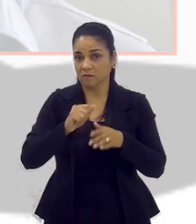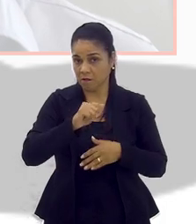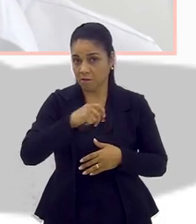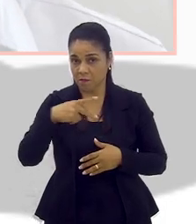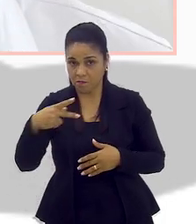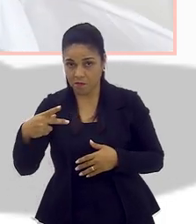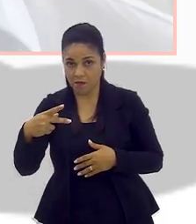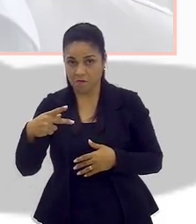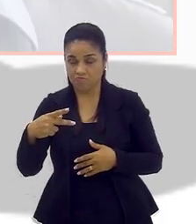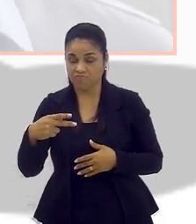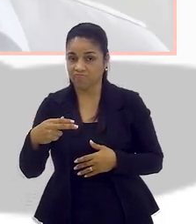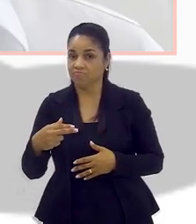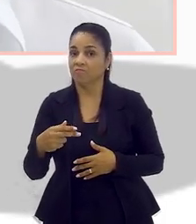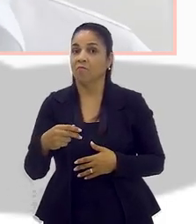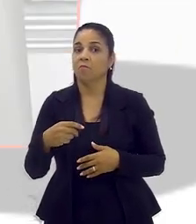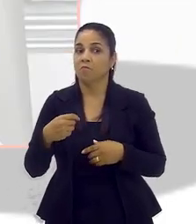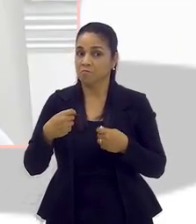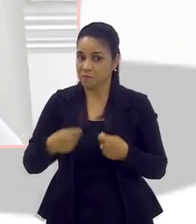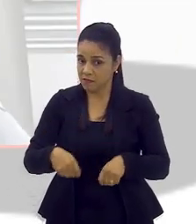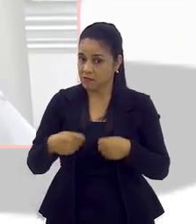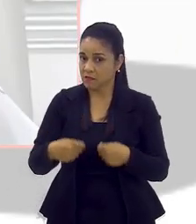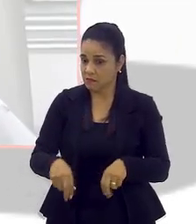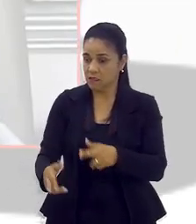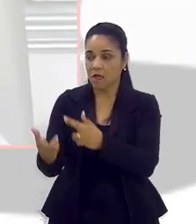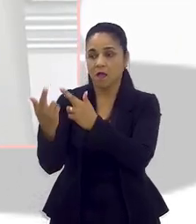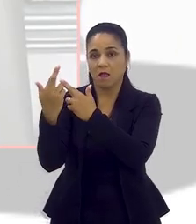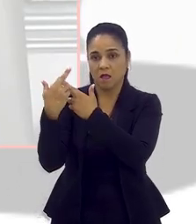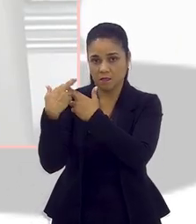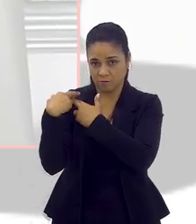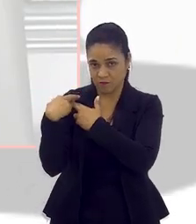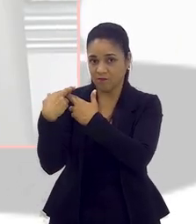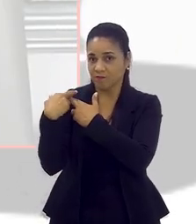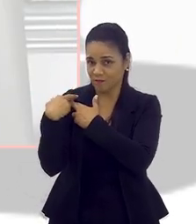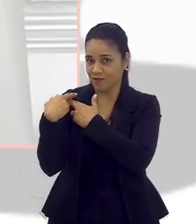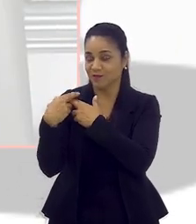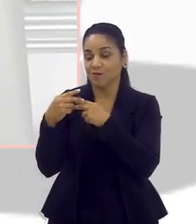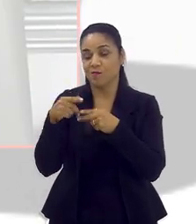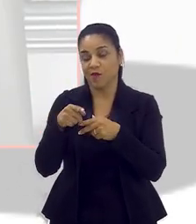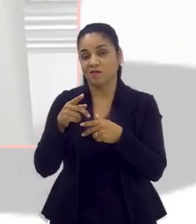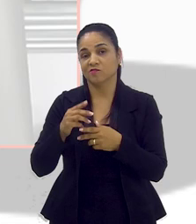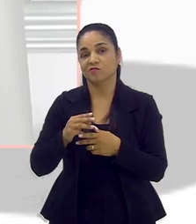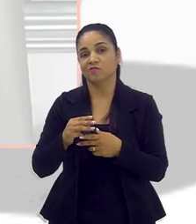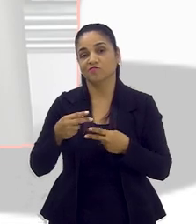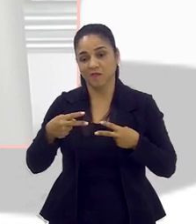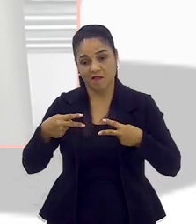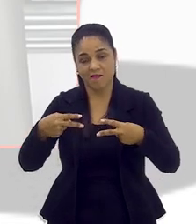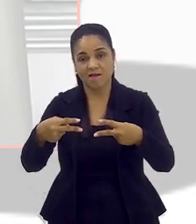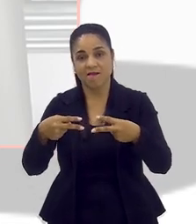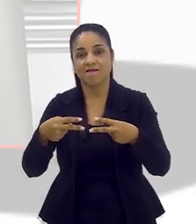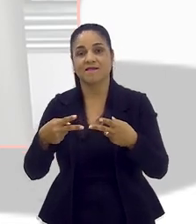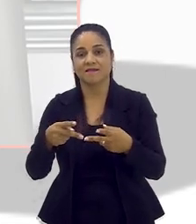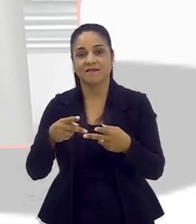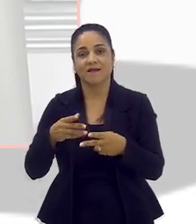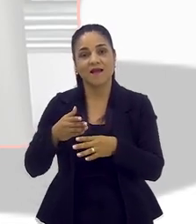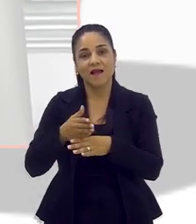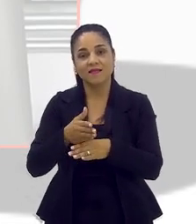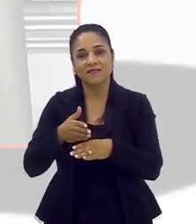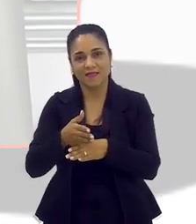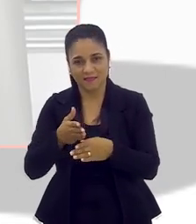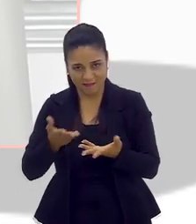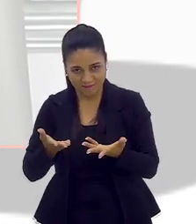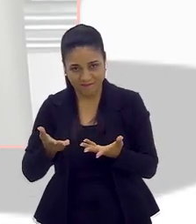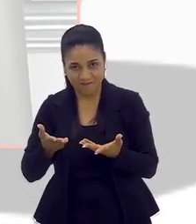É assim, os aplicativos não podem estar isentos de responsabilidade, são eles o portal que a gente acessa para ter